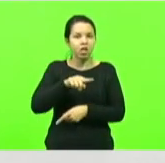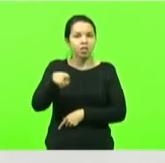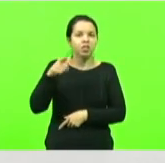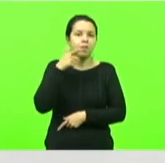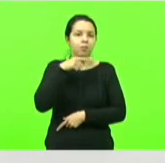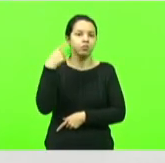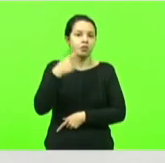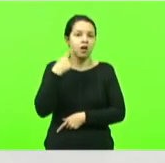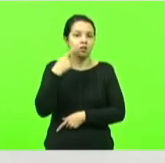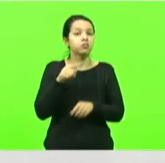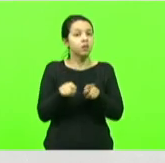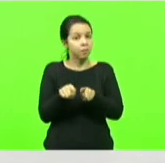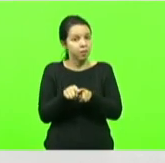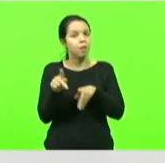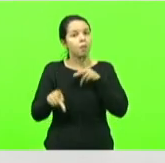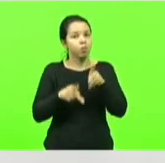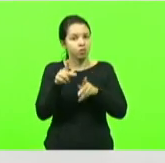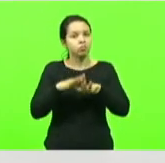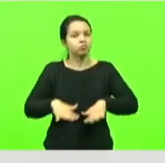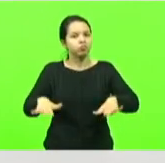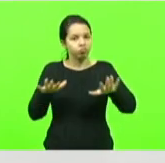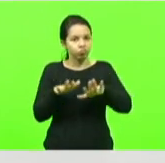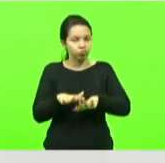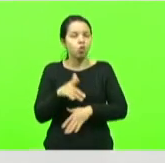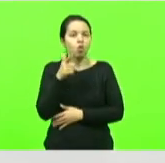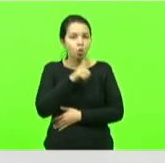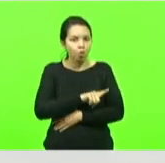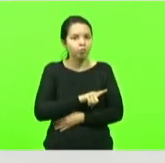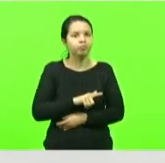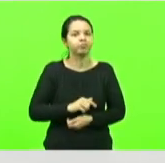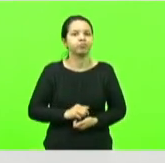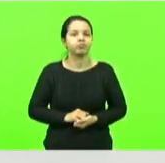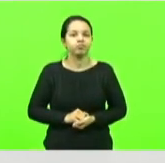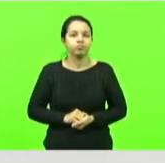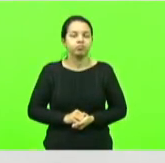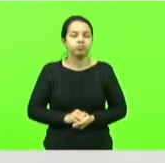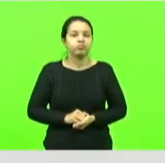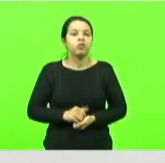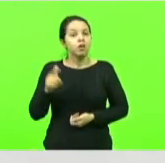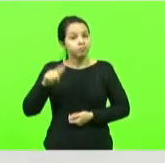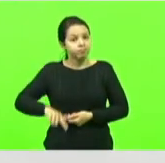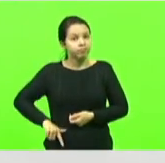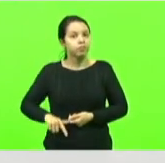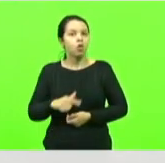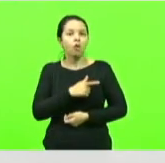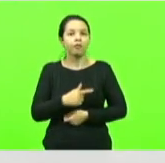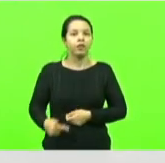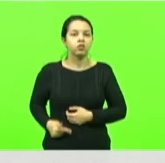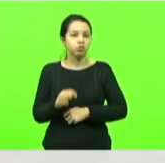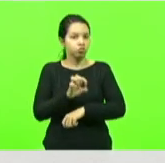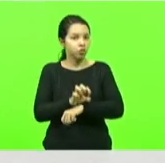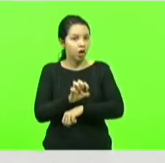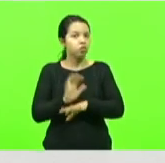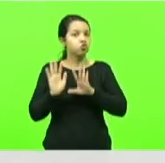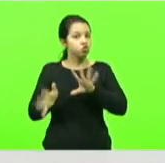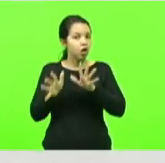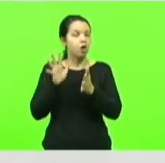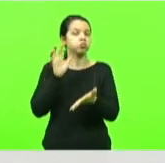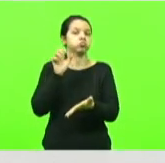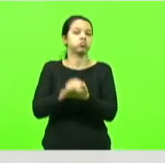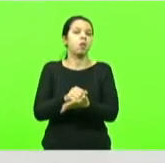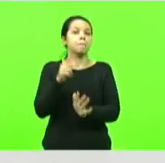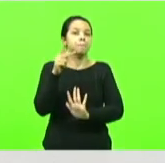da população como um todo e além disso o governo do estado contratou o